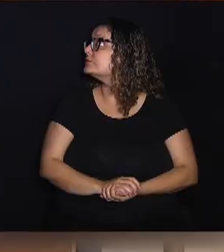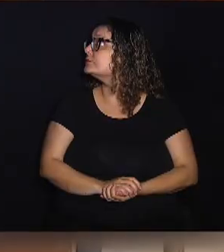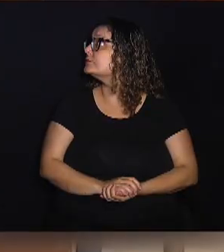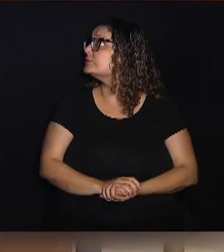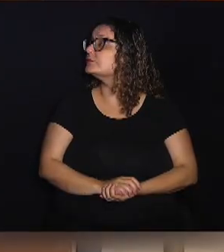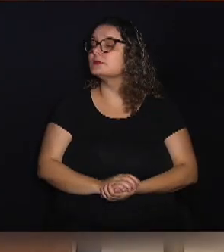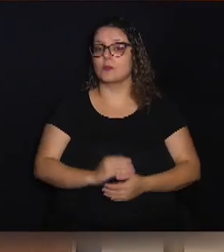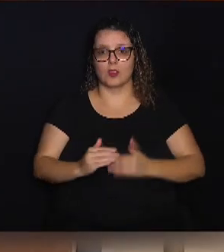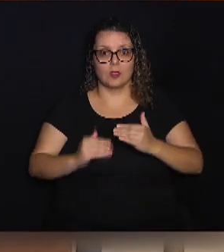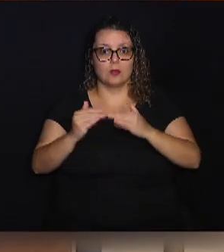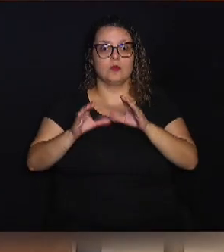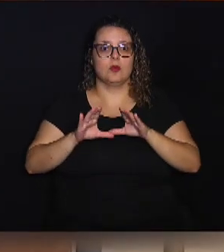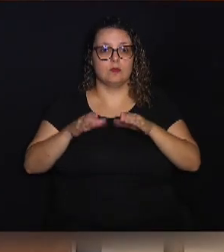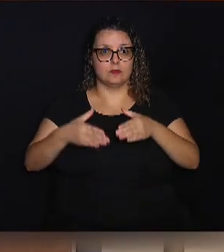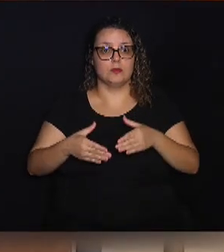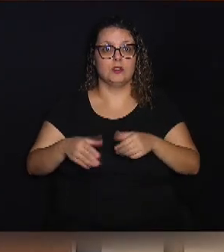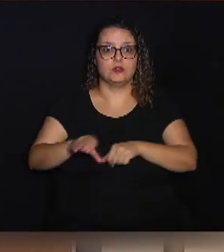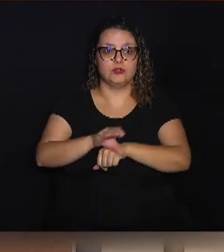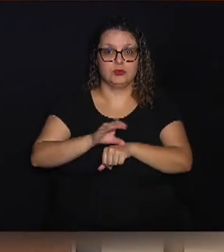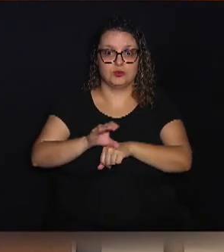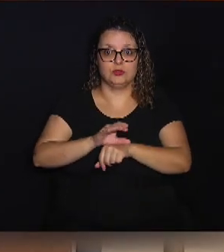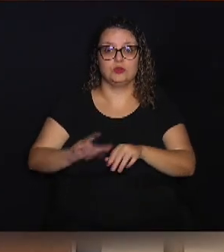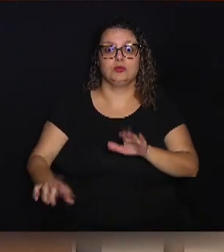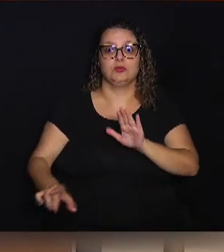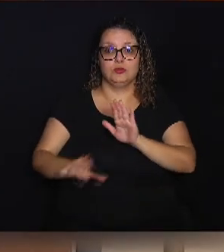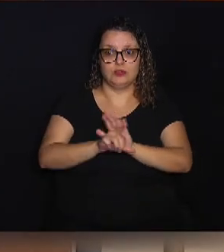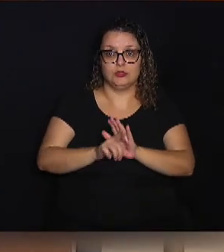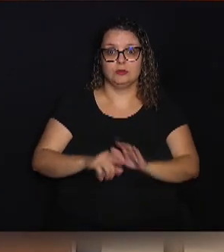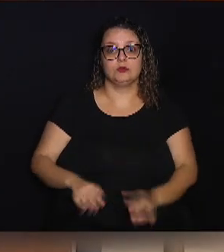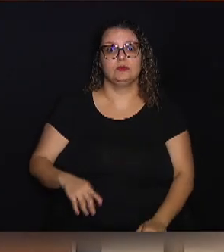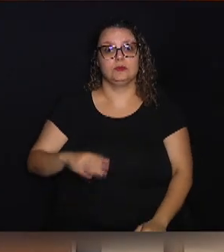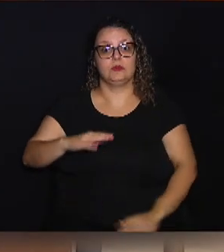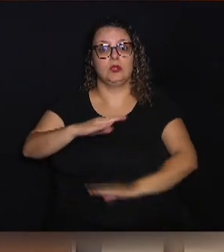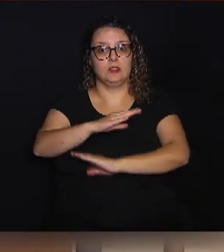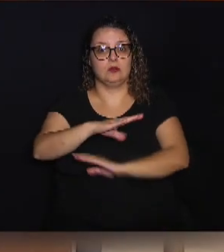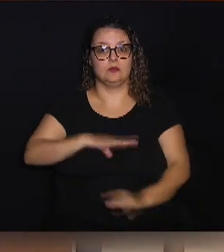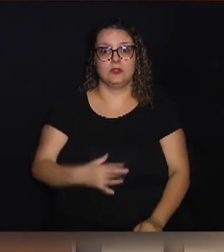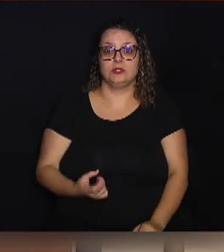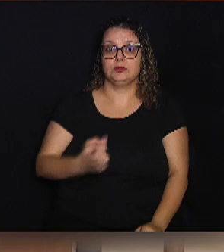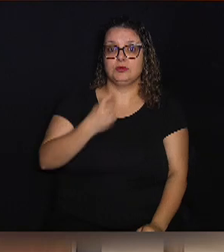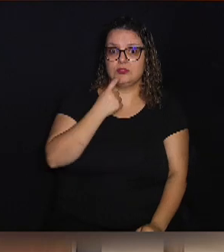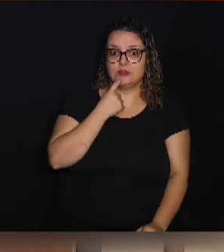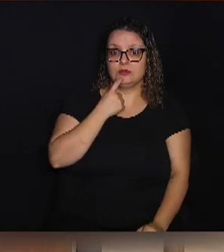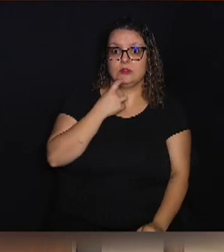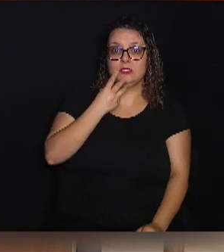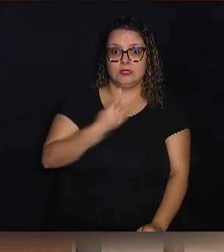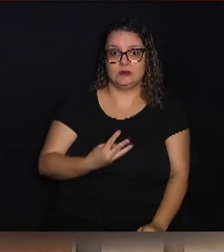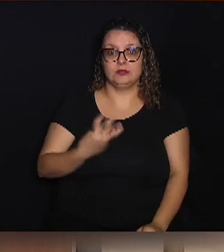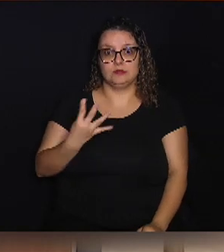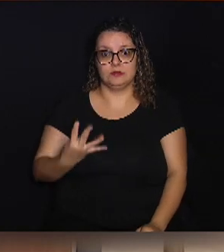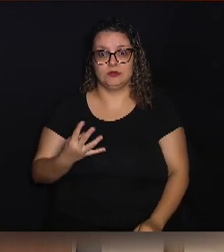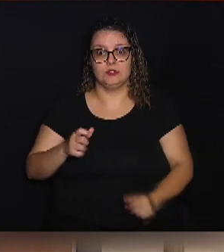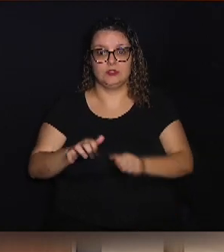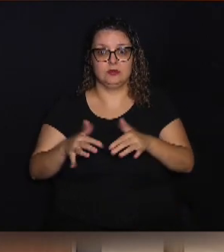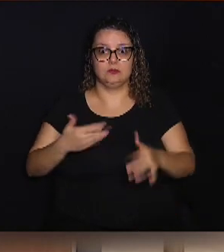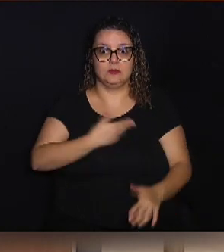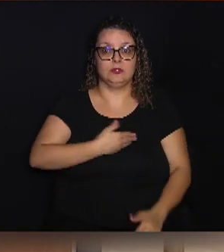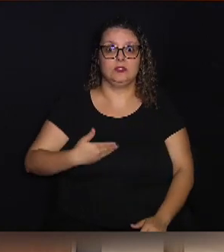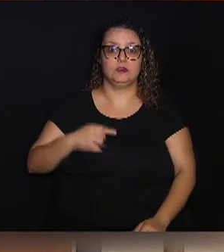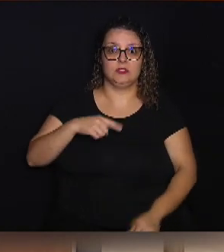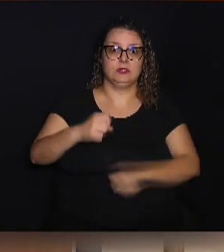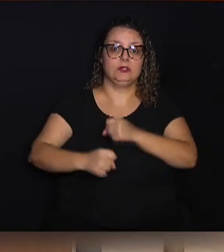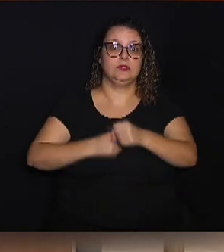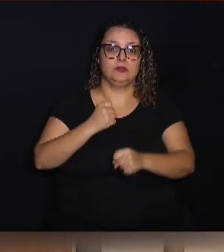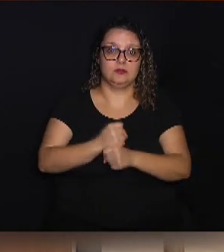Promovida pela Comissão de Constituição e Legalidade da Câmara dos Vereadores de Campinas, a 34ª audiência pública deste ano